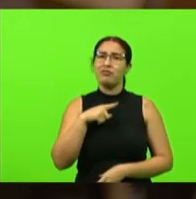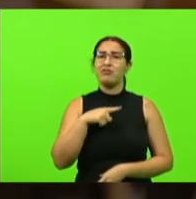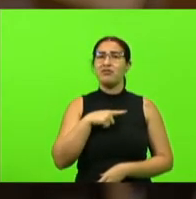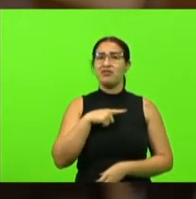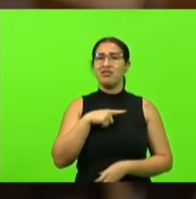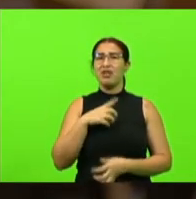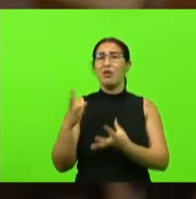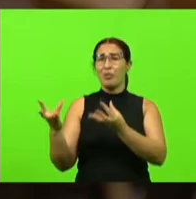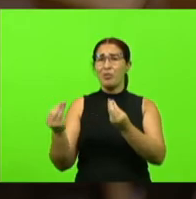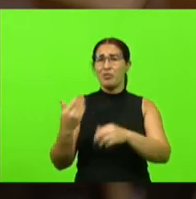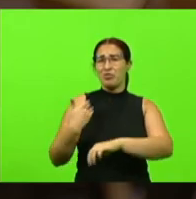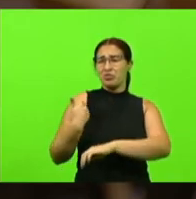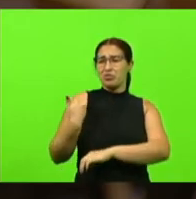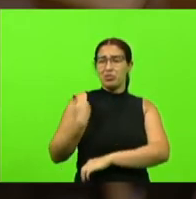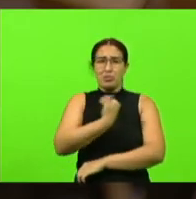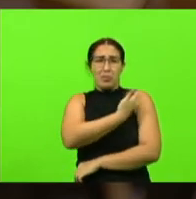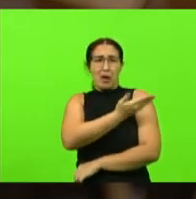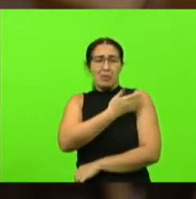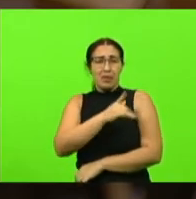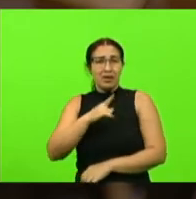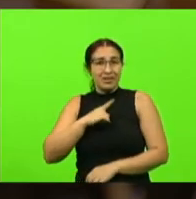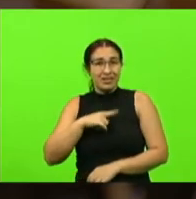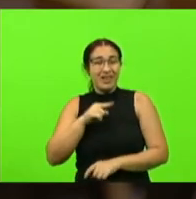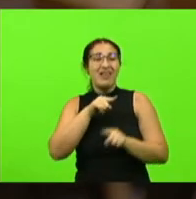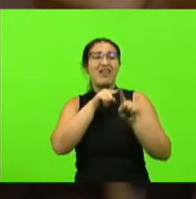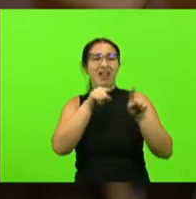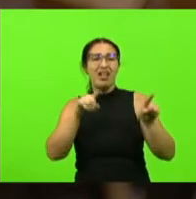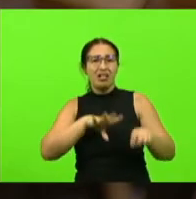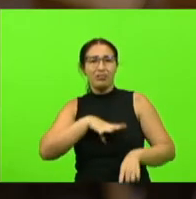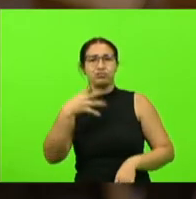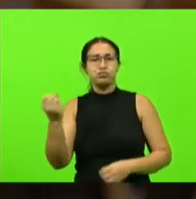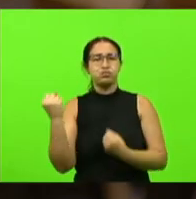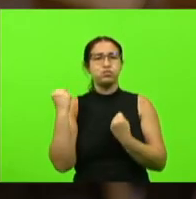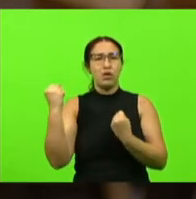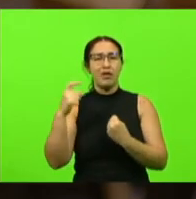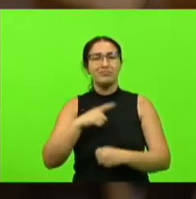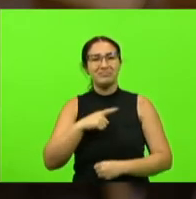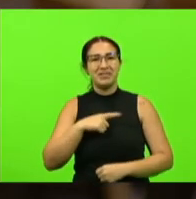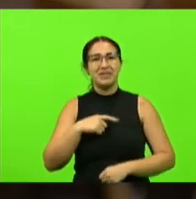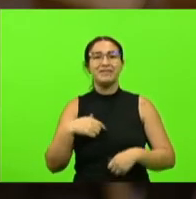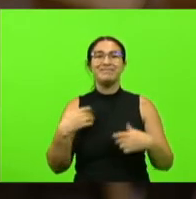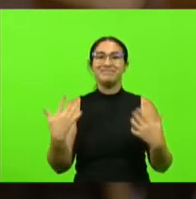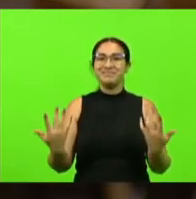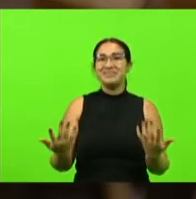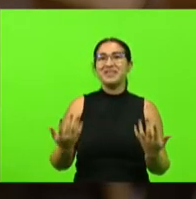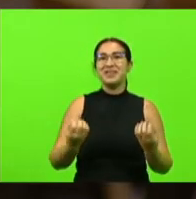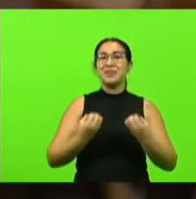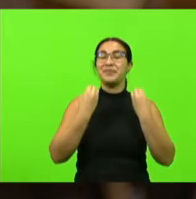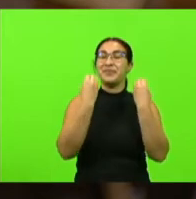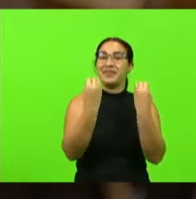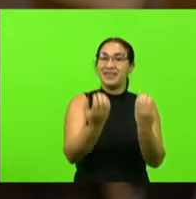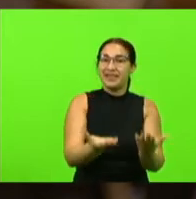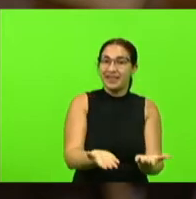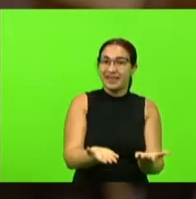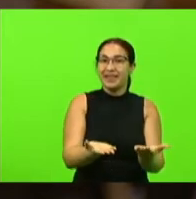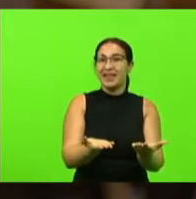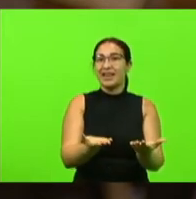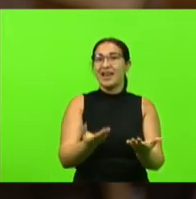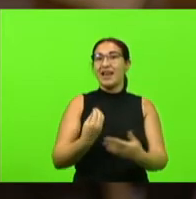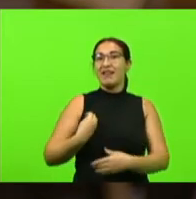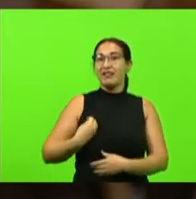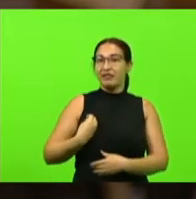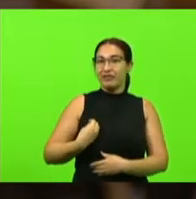da médica mulher uma das primeiras então a elas e nós vamos entregar com a presença algumas